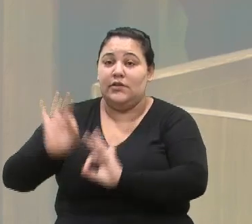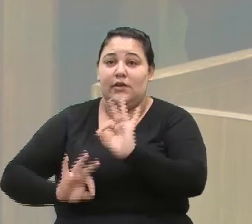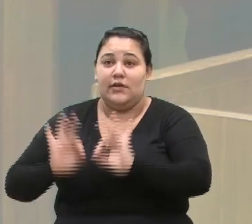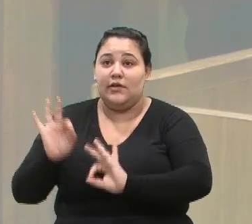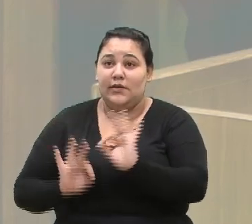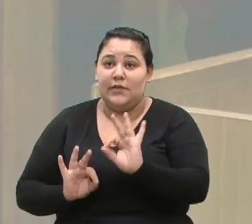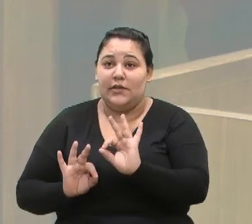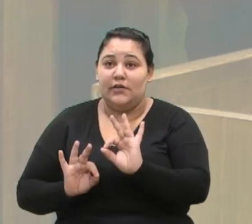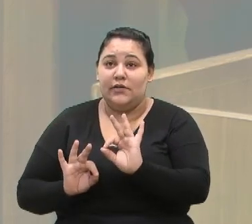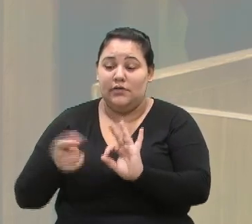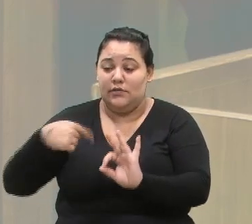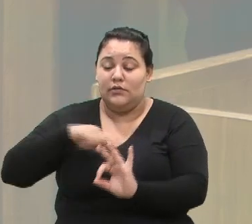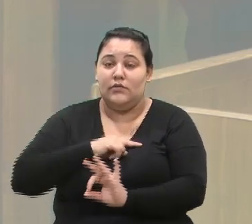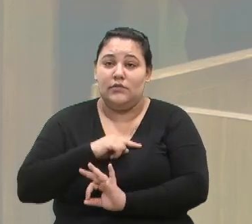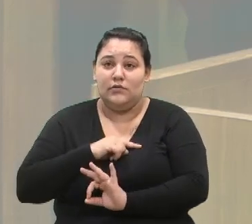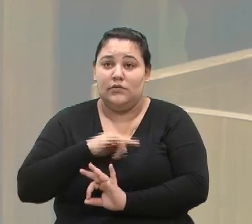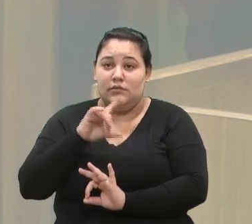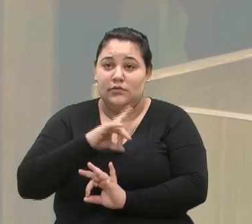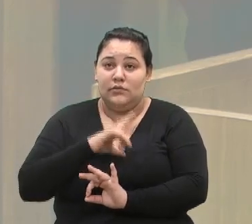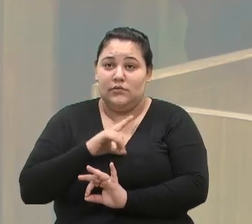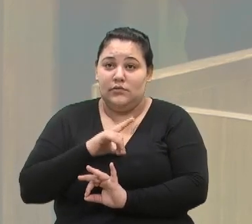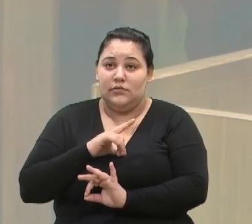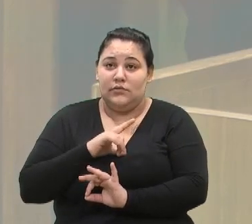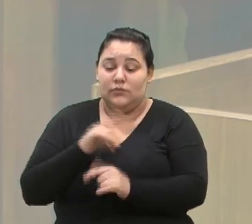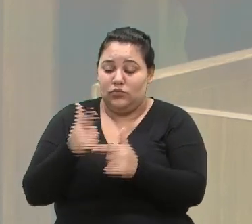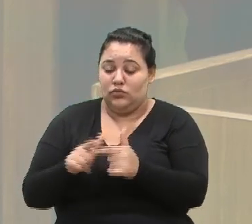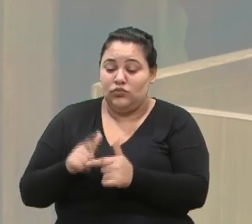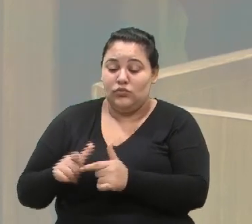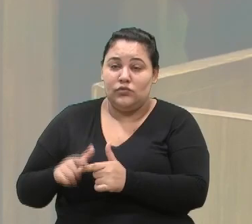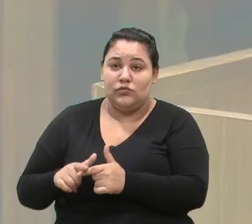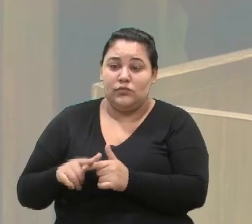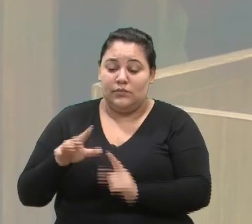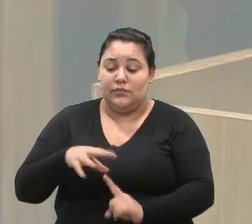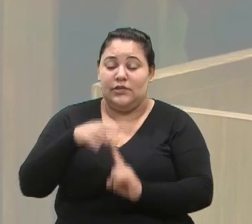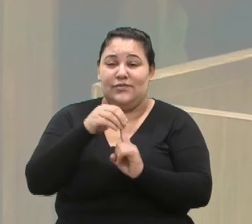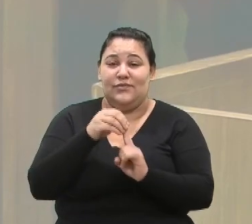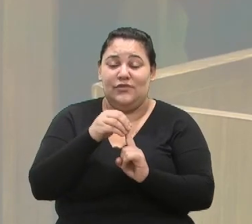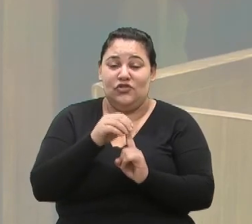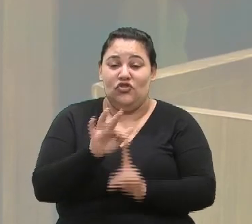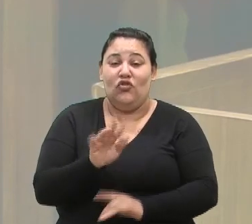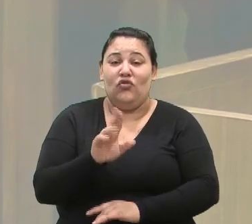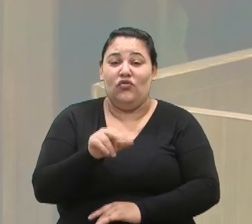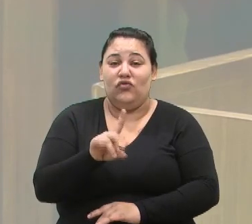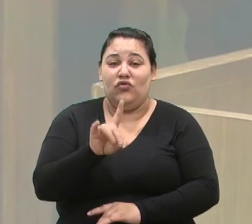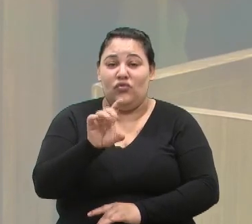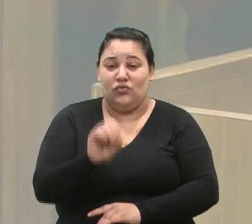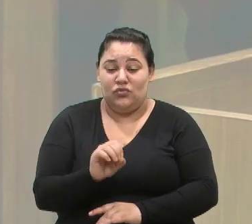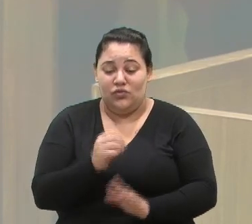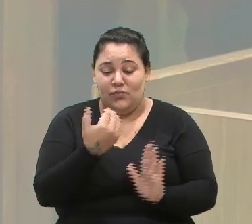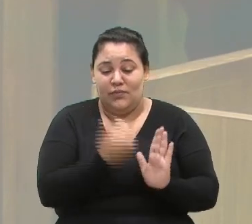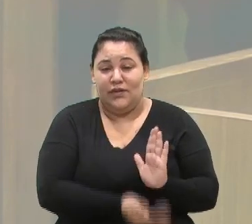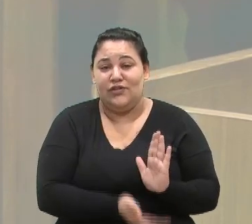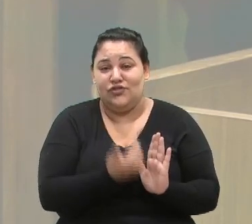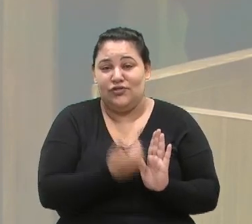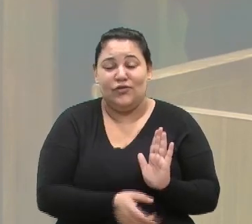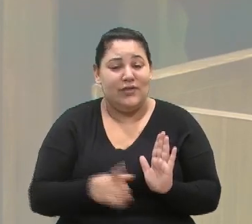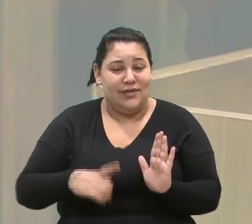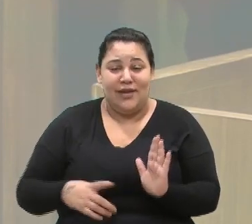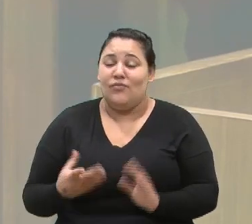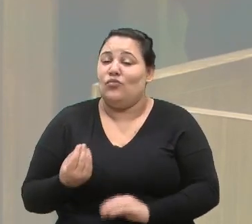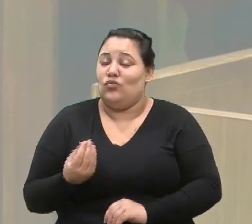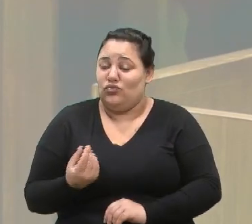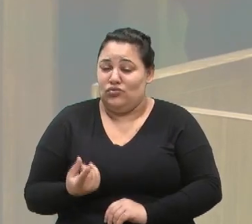busque financiamento, mas principalmente a fundo perdido, que tem muito dinheiro a fundo perdido e que Caxias